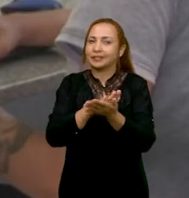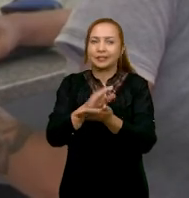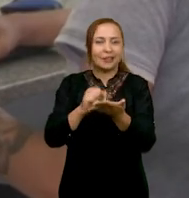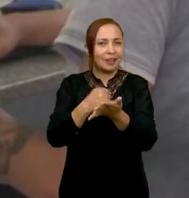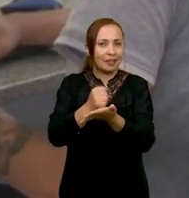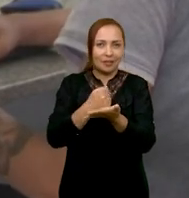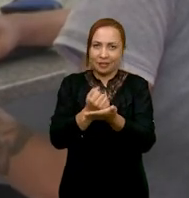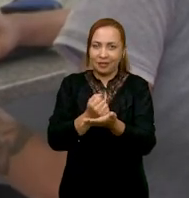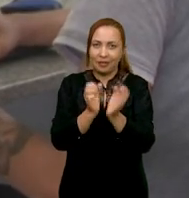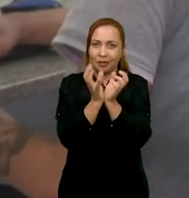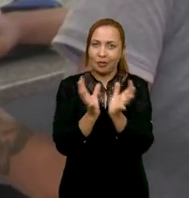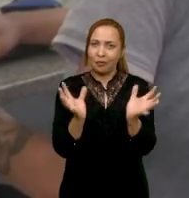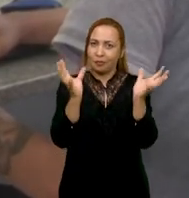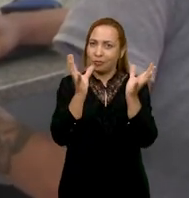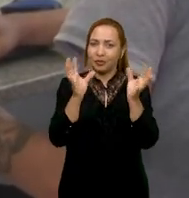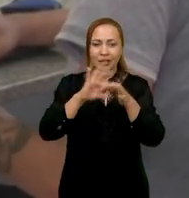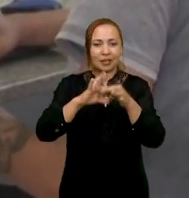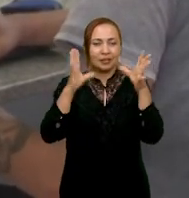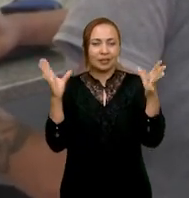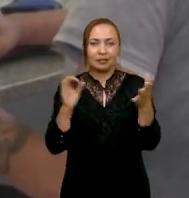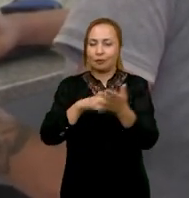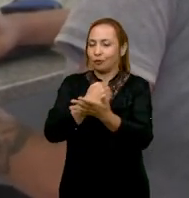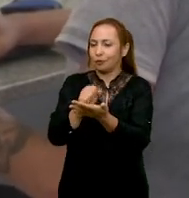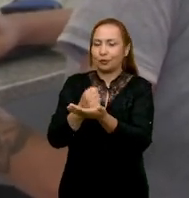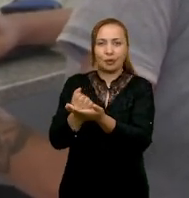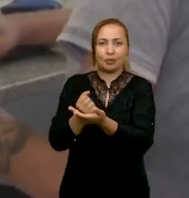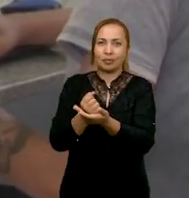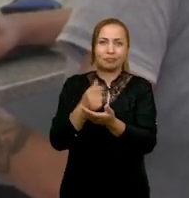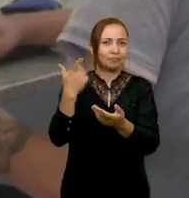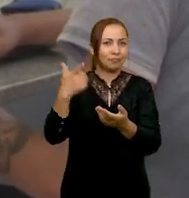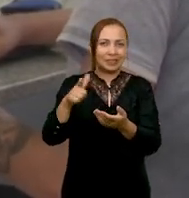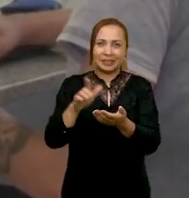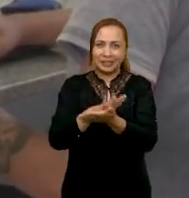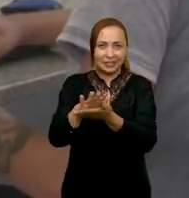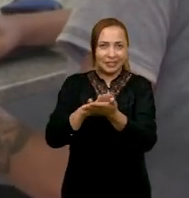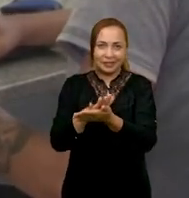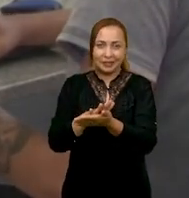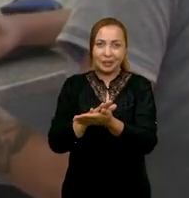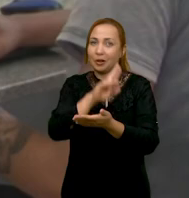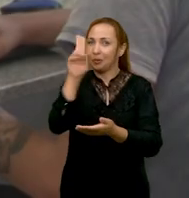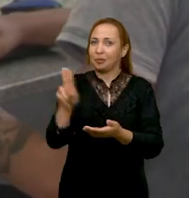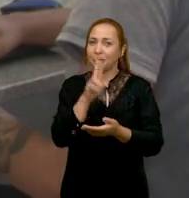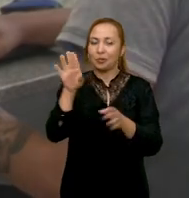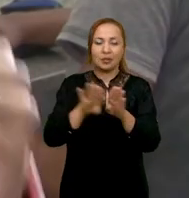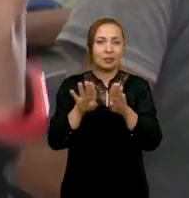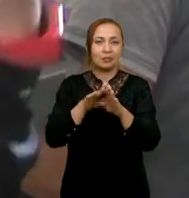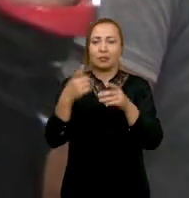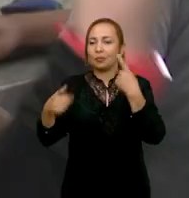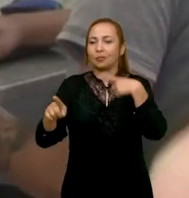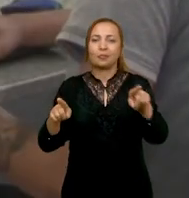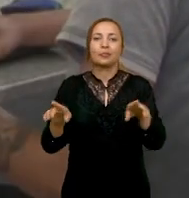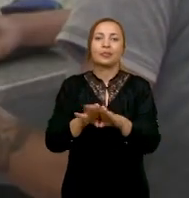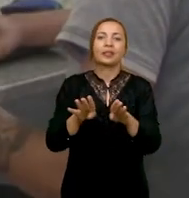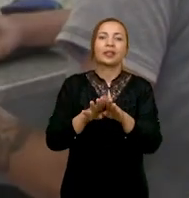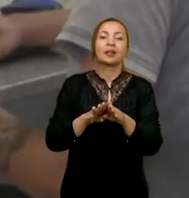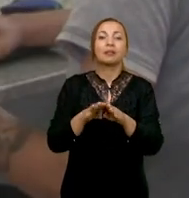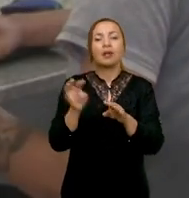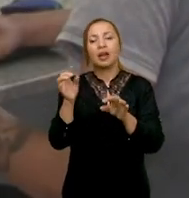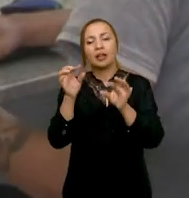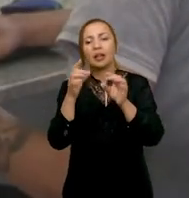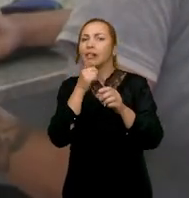esse alface é produzido livre desses químicos. E também a gente não usa outros tipos de